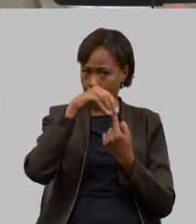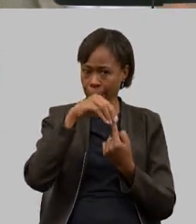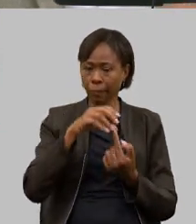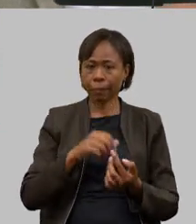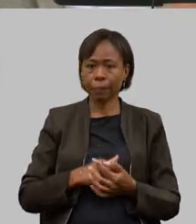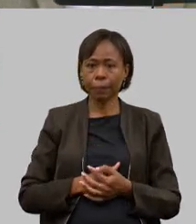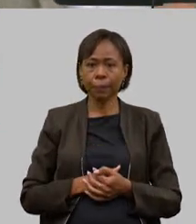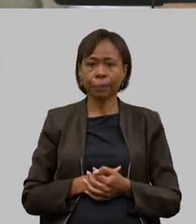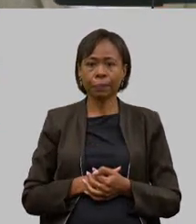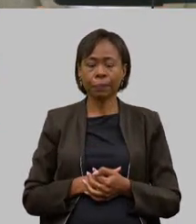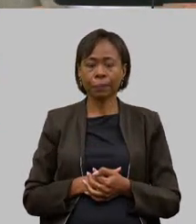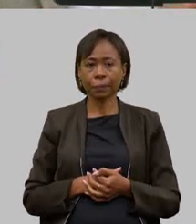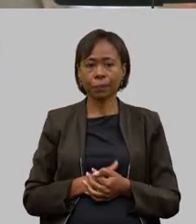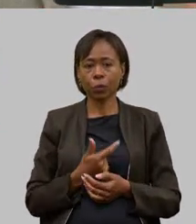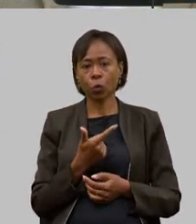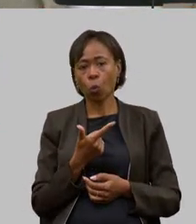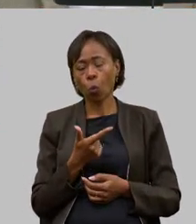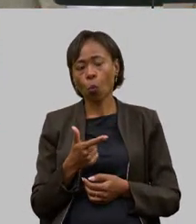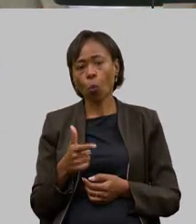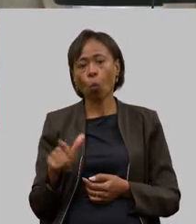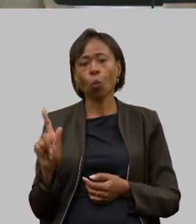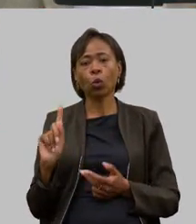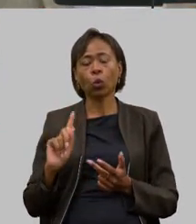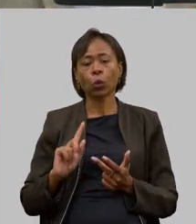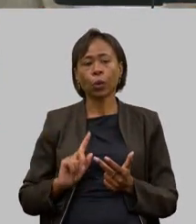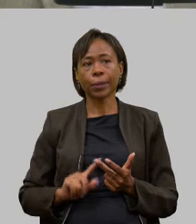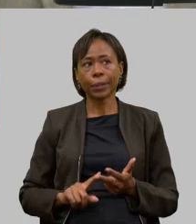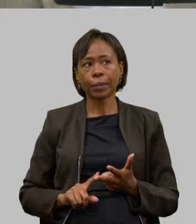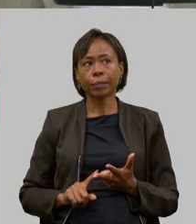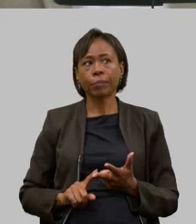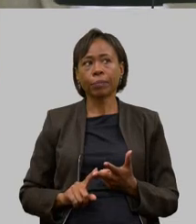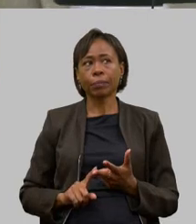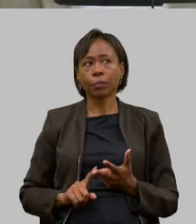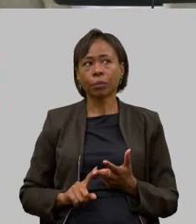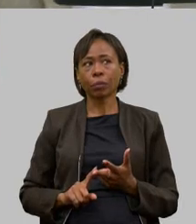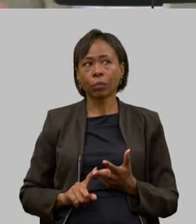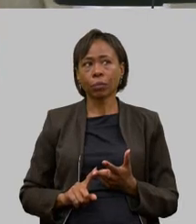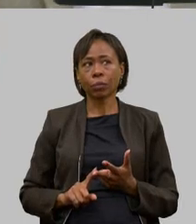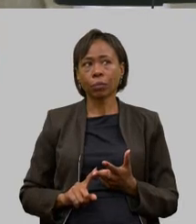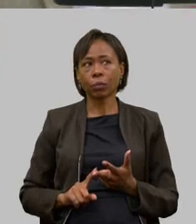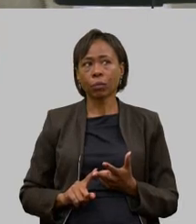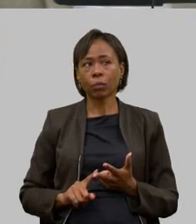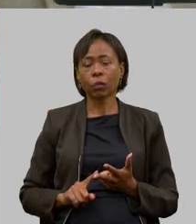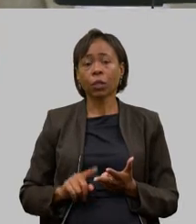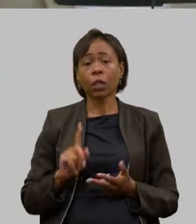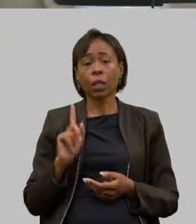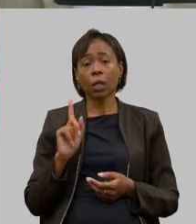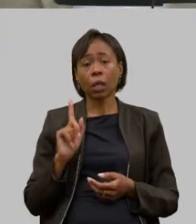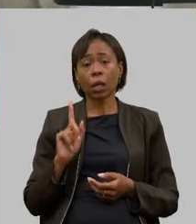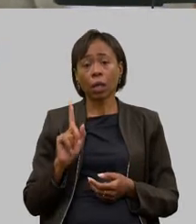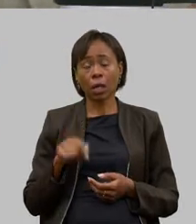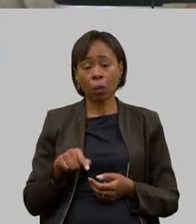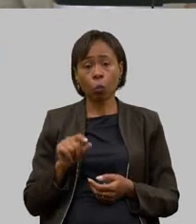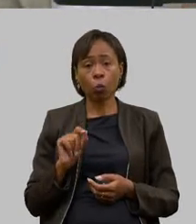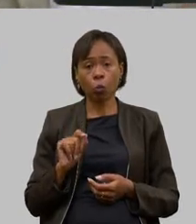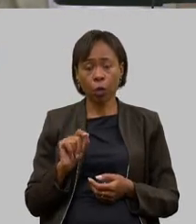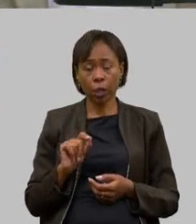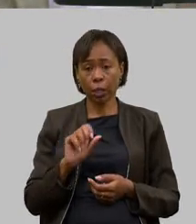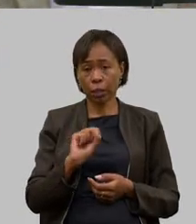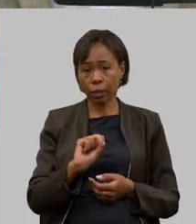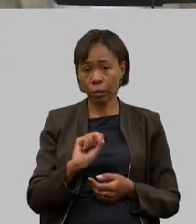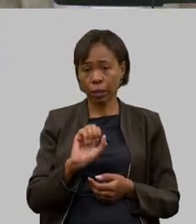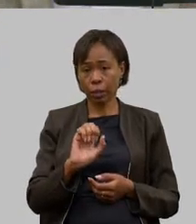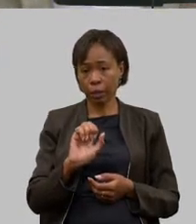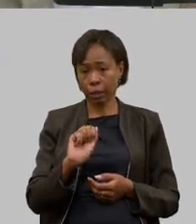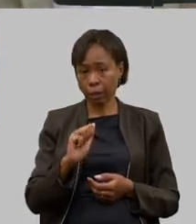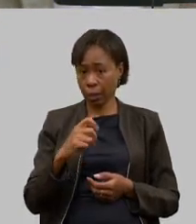uma outra questão também secretário que a CEAPA vem fazendo